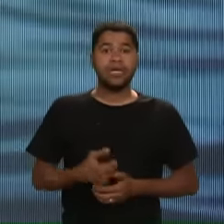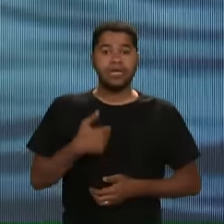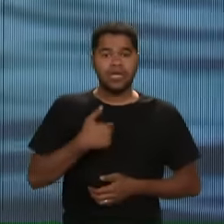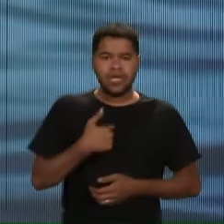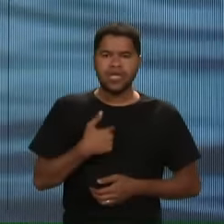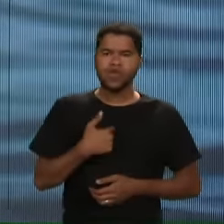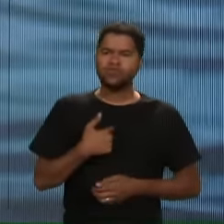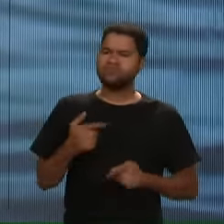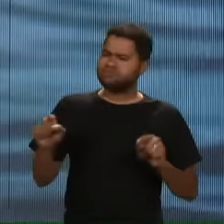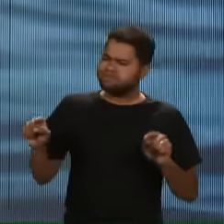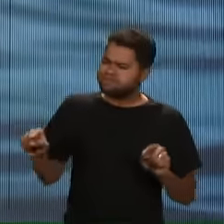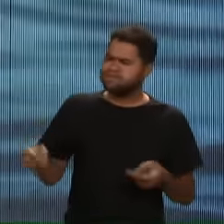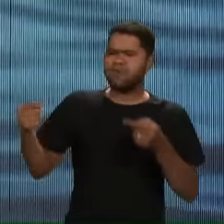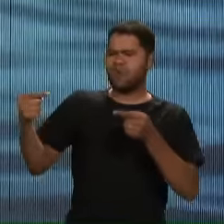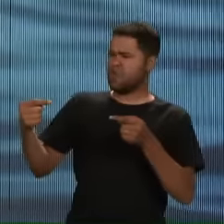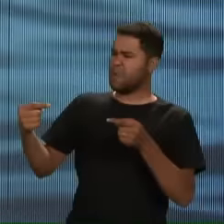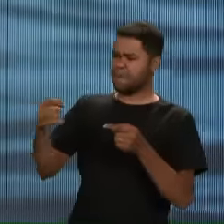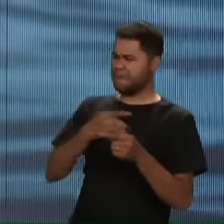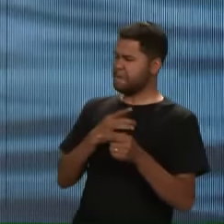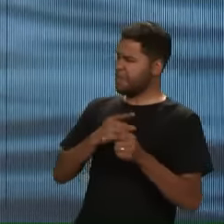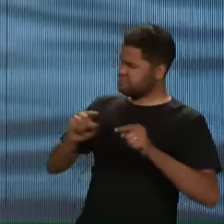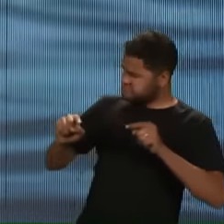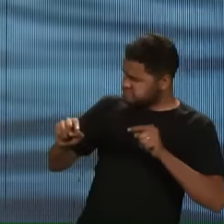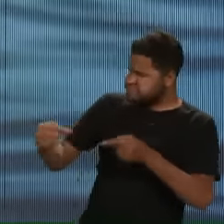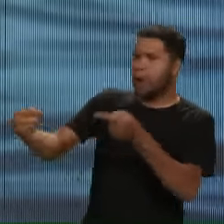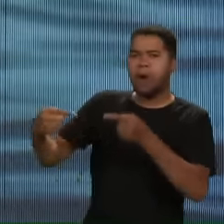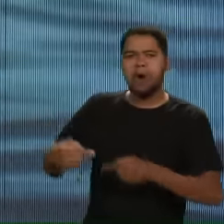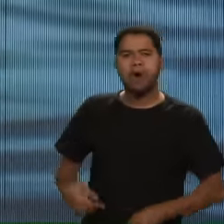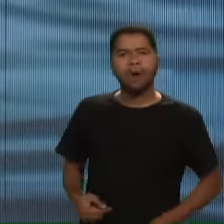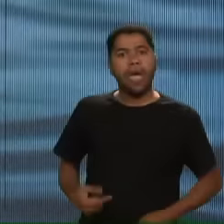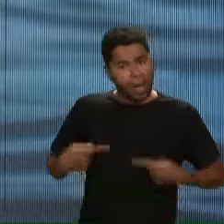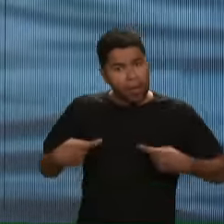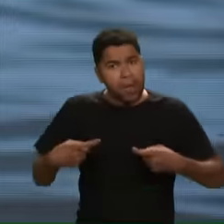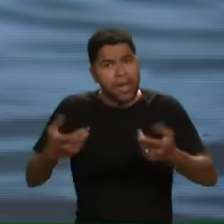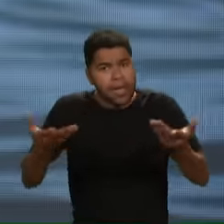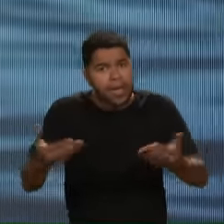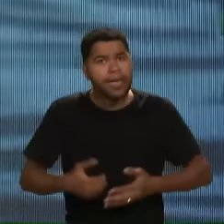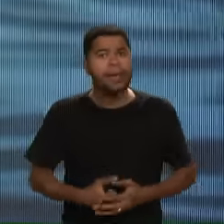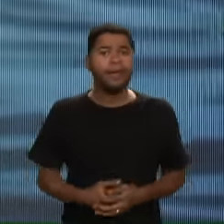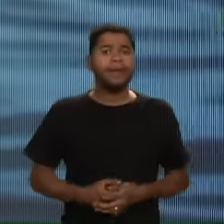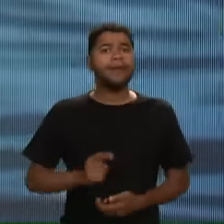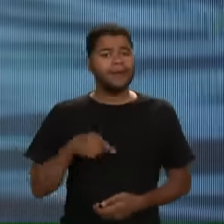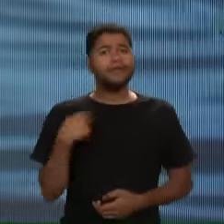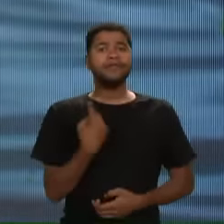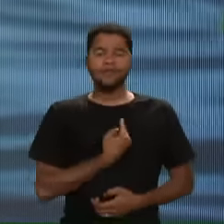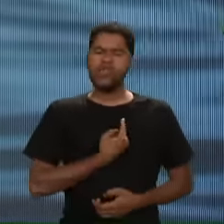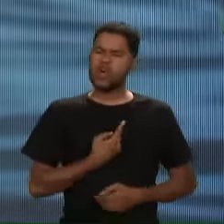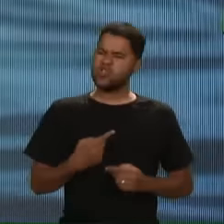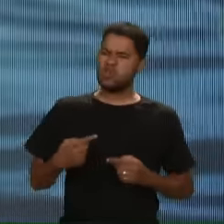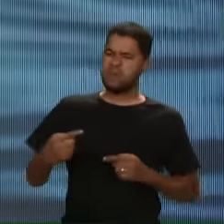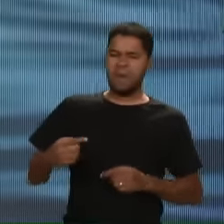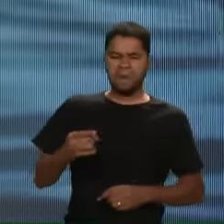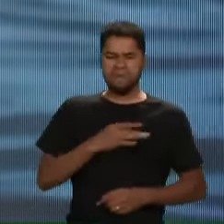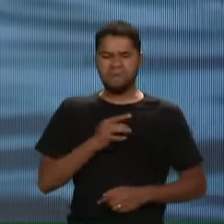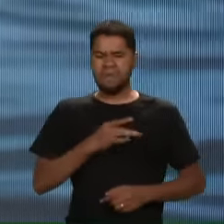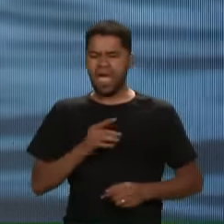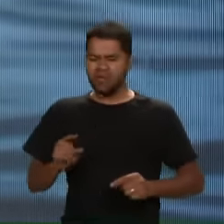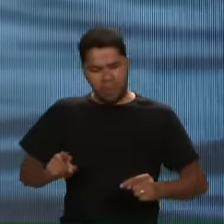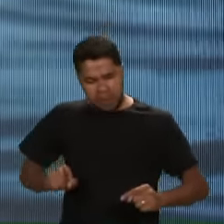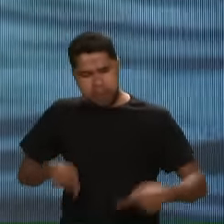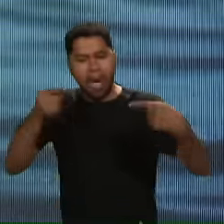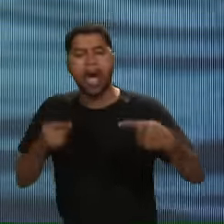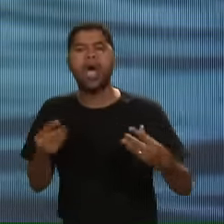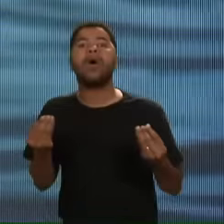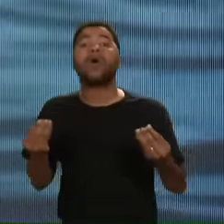que confrontar o medo É uma guerra E nós temos que confrontar De que forma